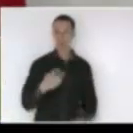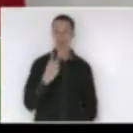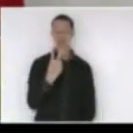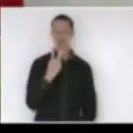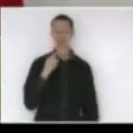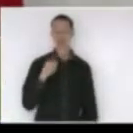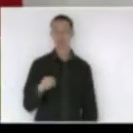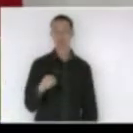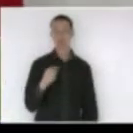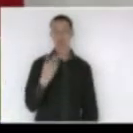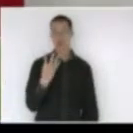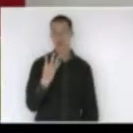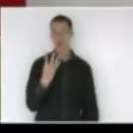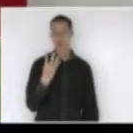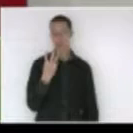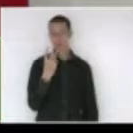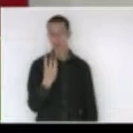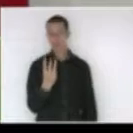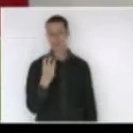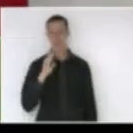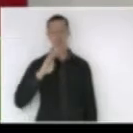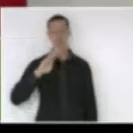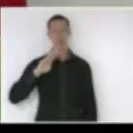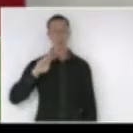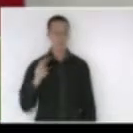bilhões de litros